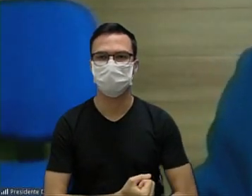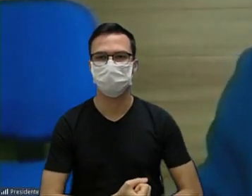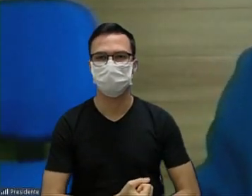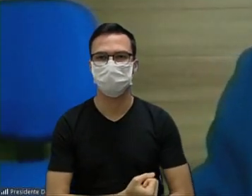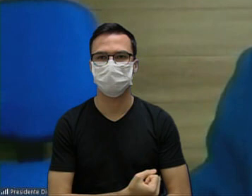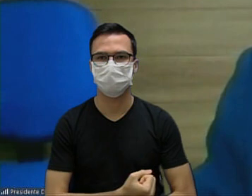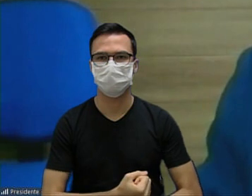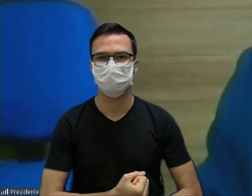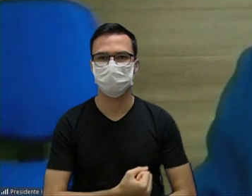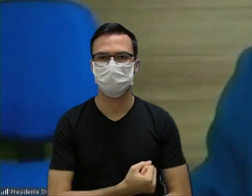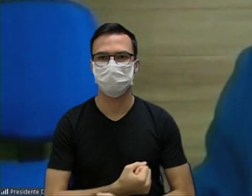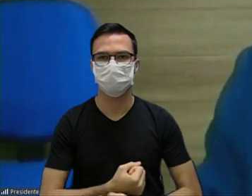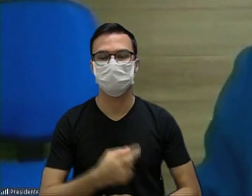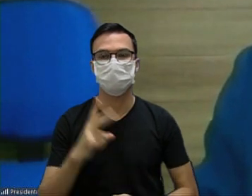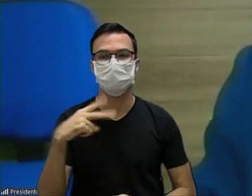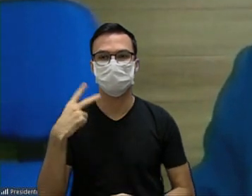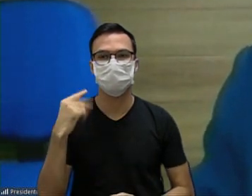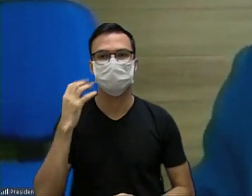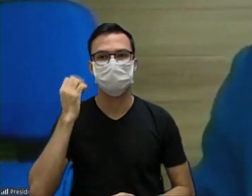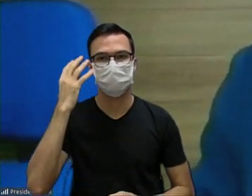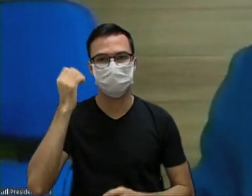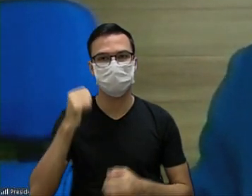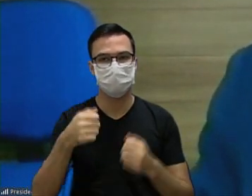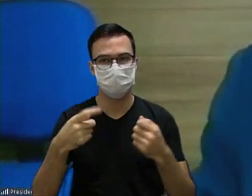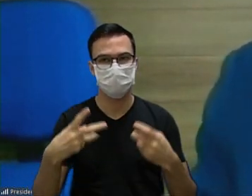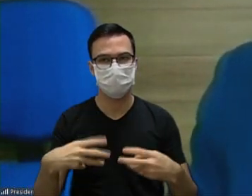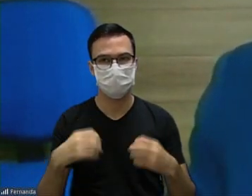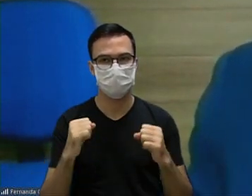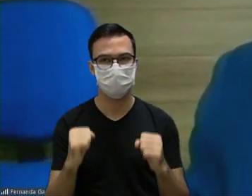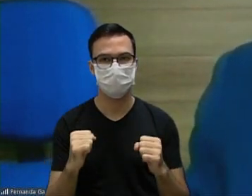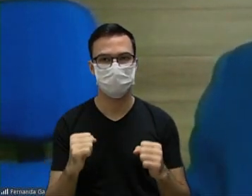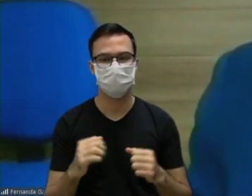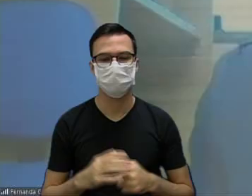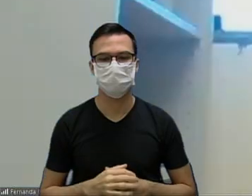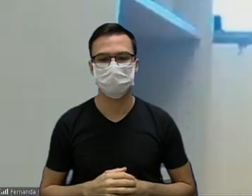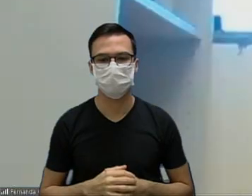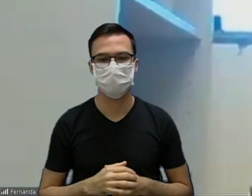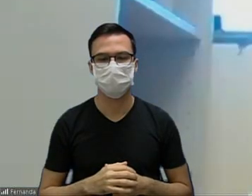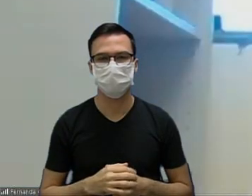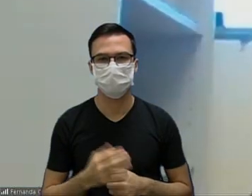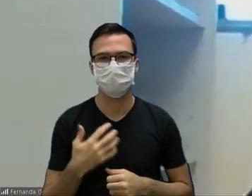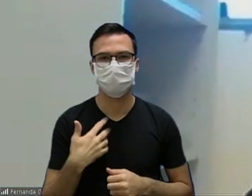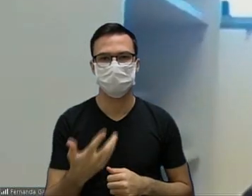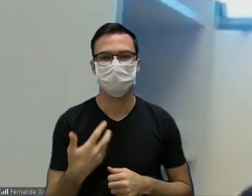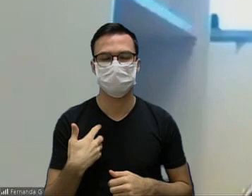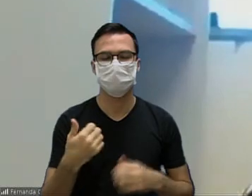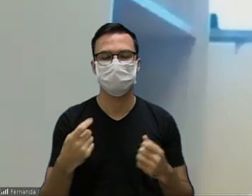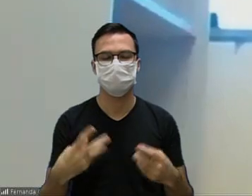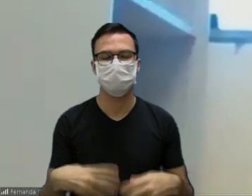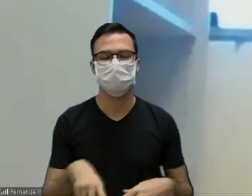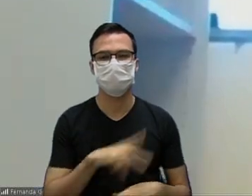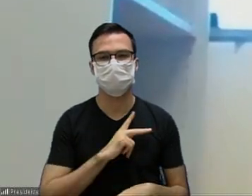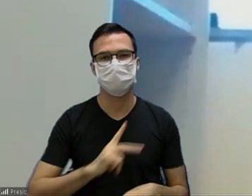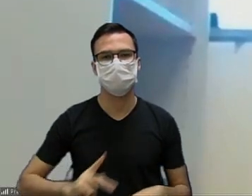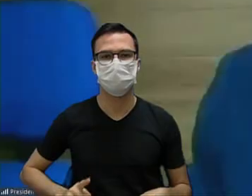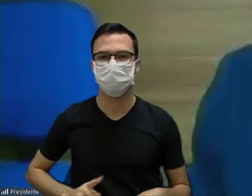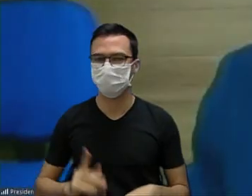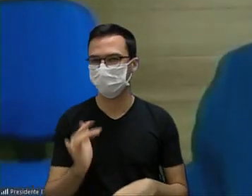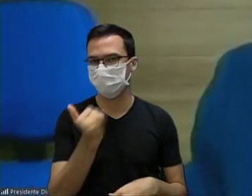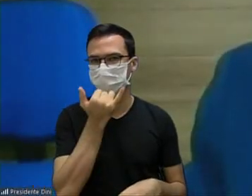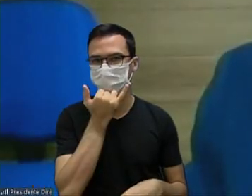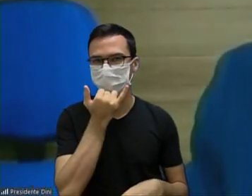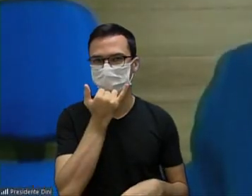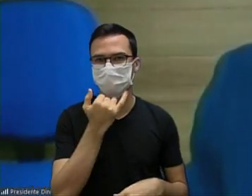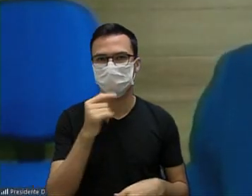ele é inconstitucional vereadora fernanda pode falar enquanto isso não é pronto é só a presença desculpa vereador